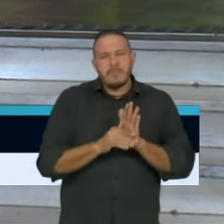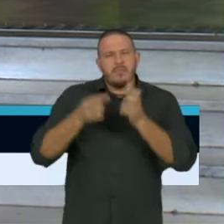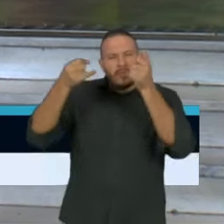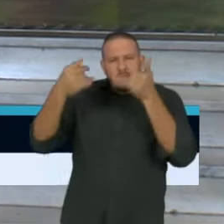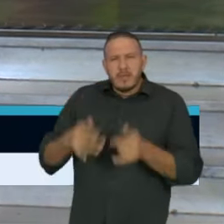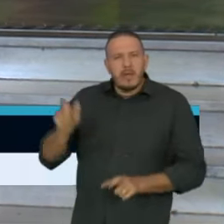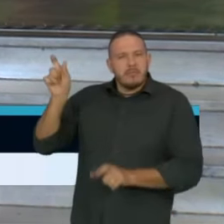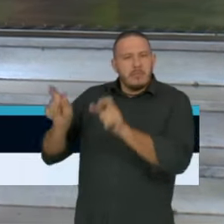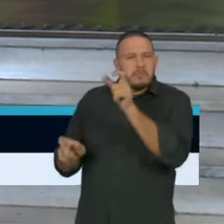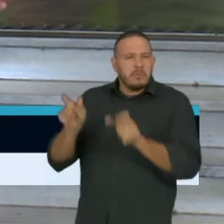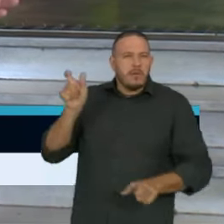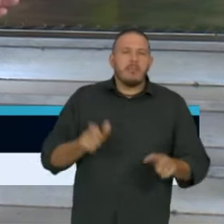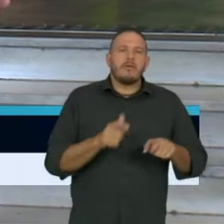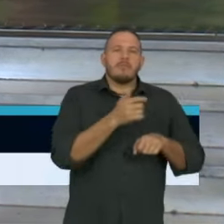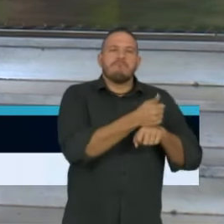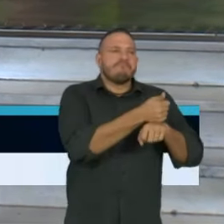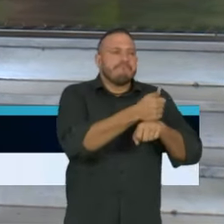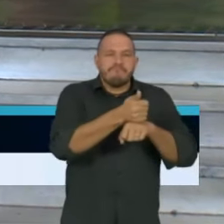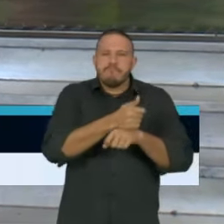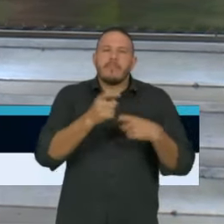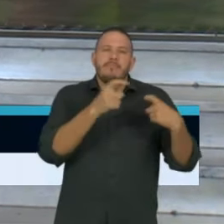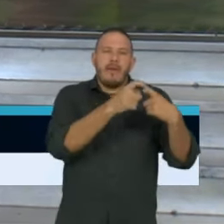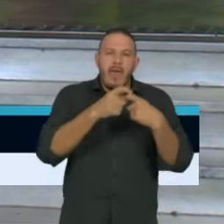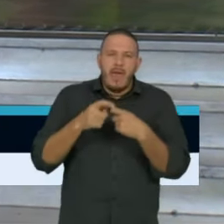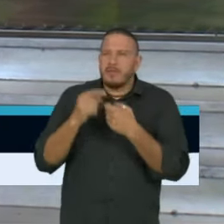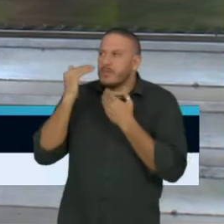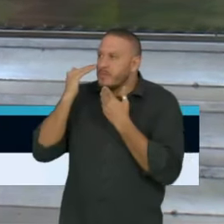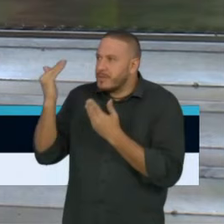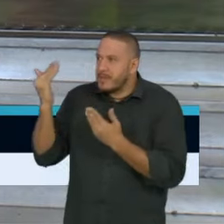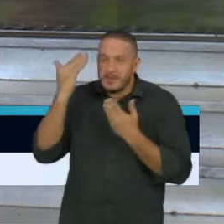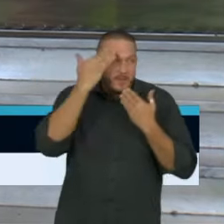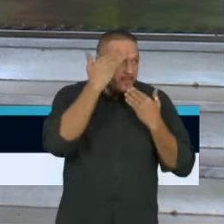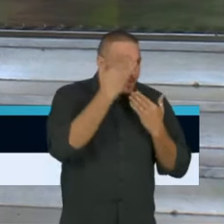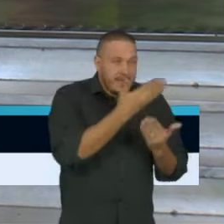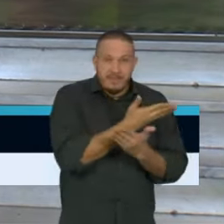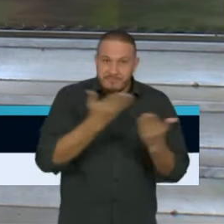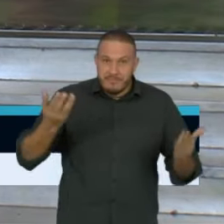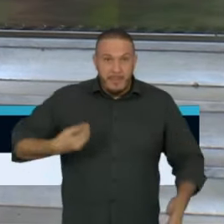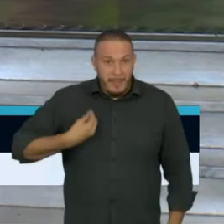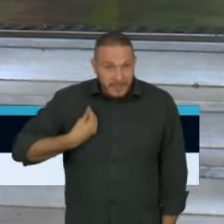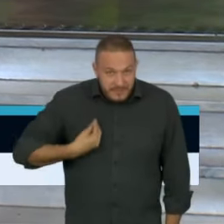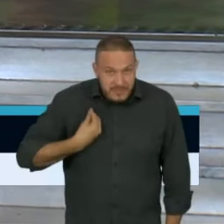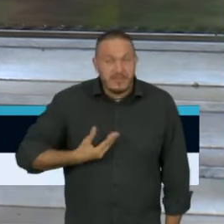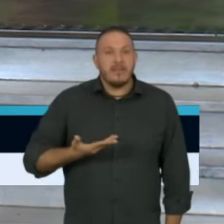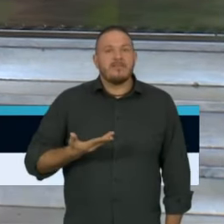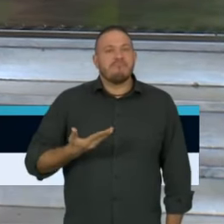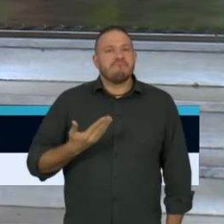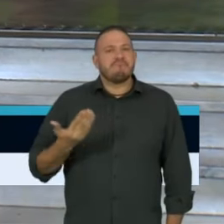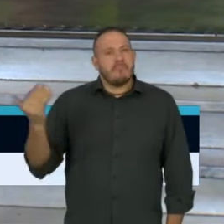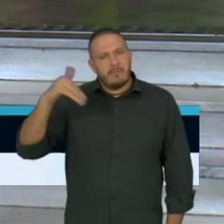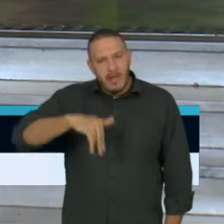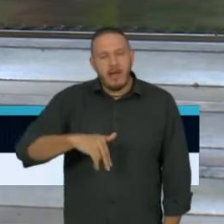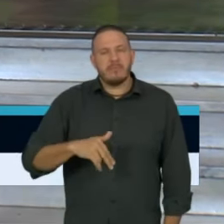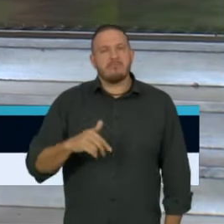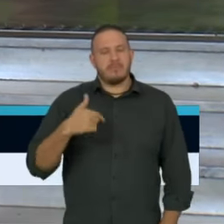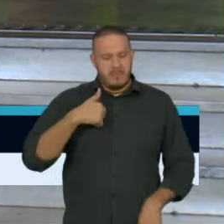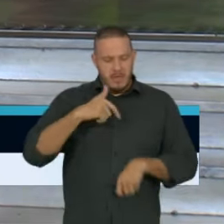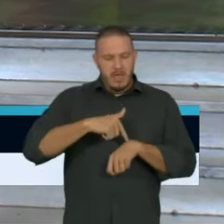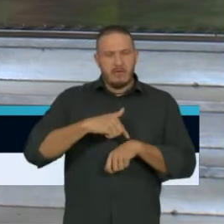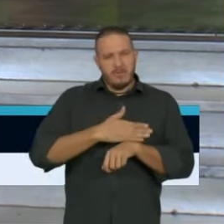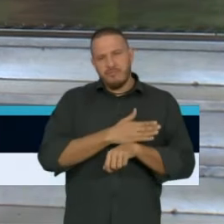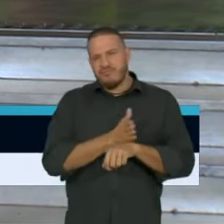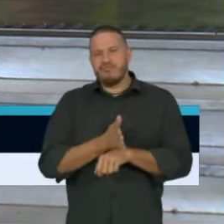de cientistas, de médicos. Muito obrigado por terem mais uma vez participado, ocupado o seu tempo